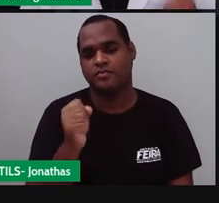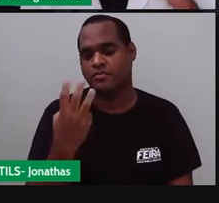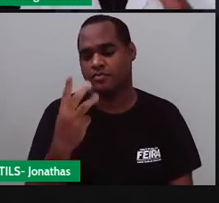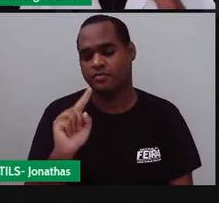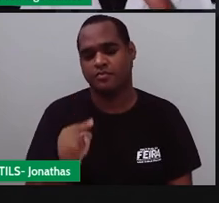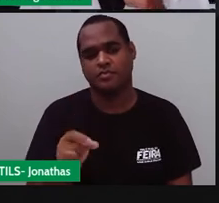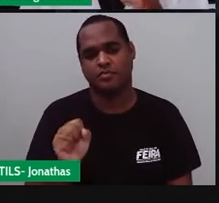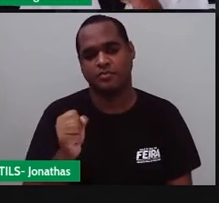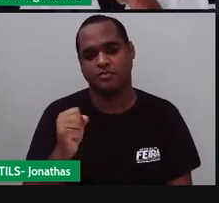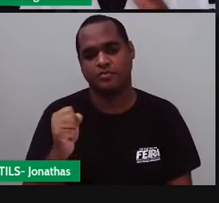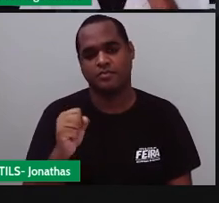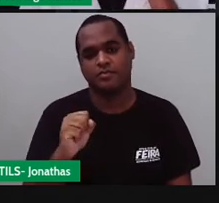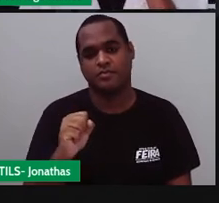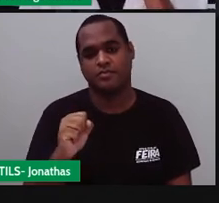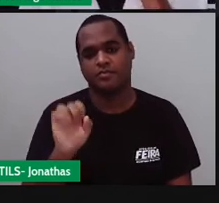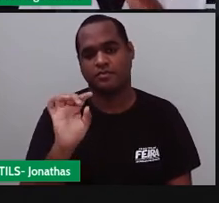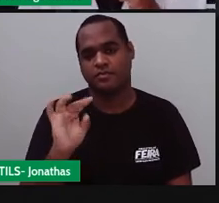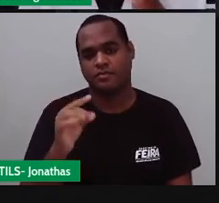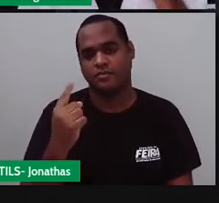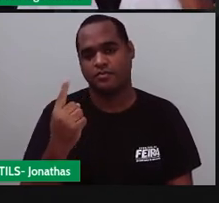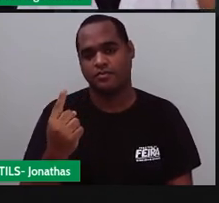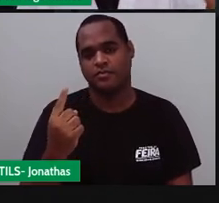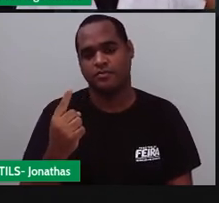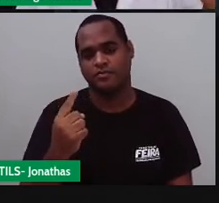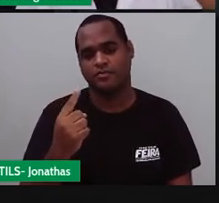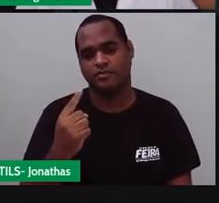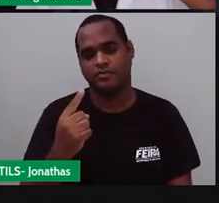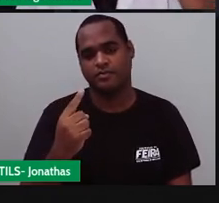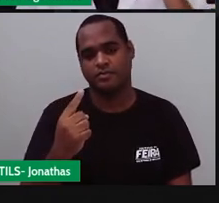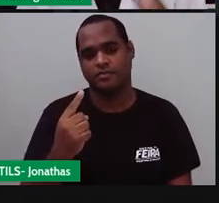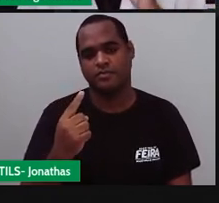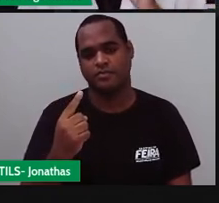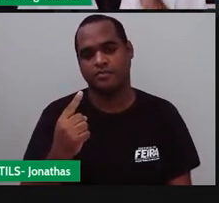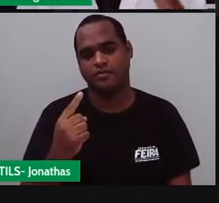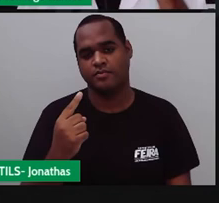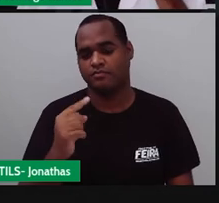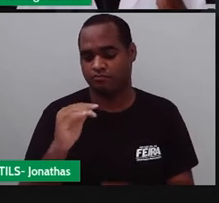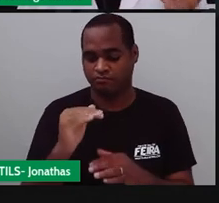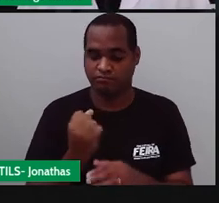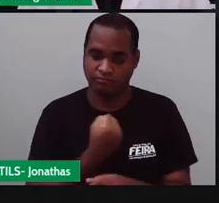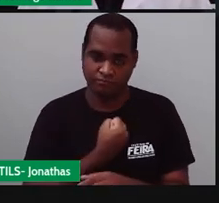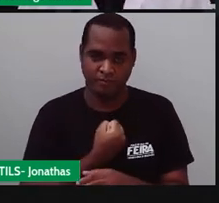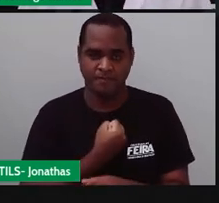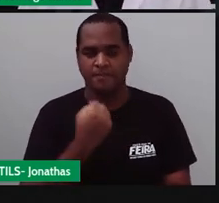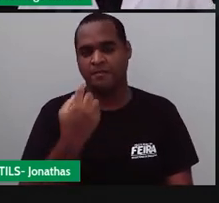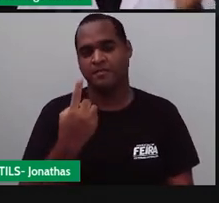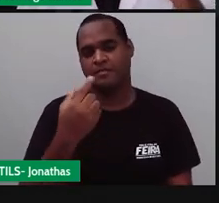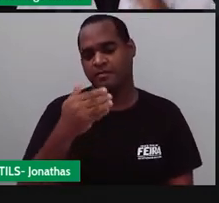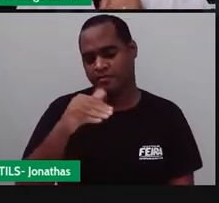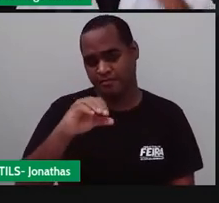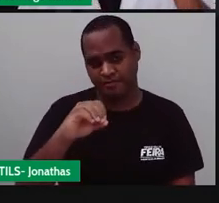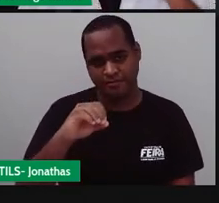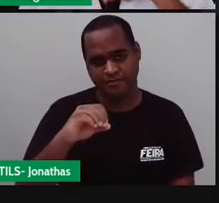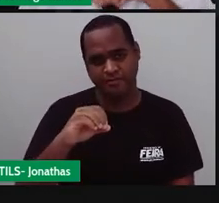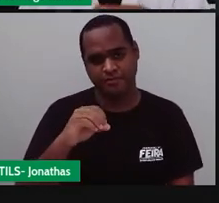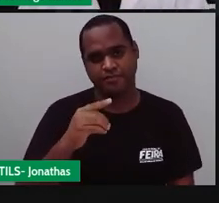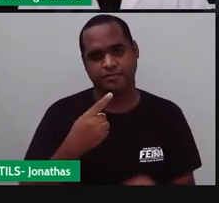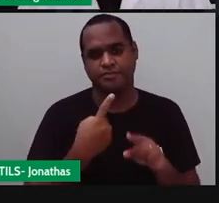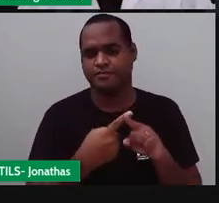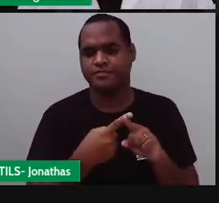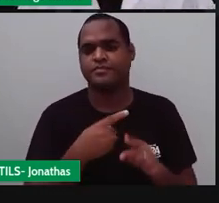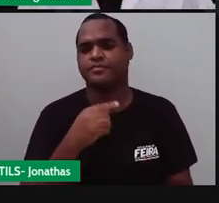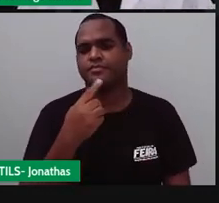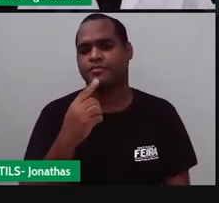tem apenas um quando é um lá embaixo tem que aparecer quem? o número dez porque tem um